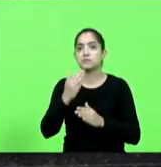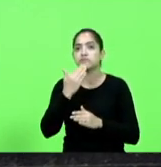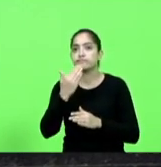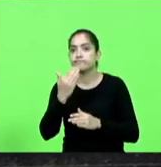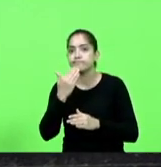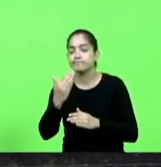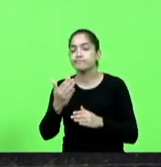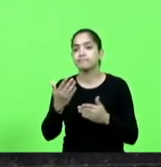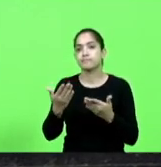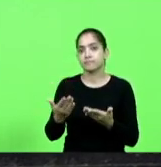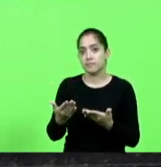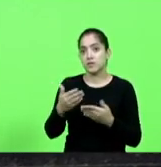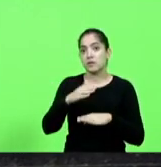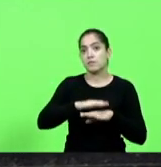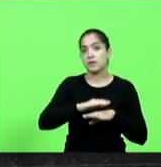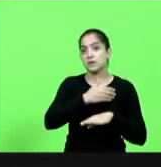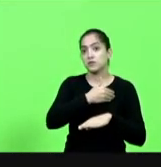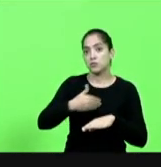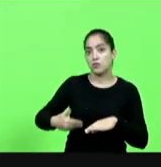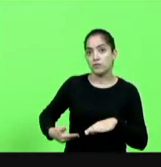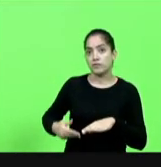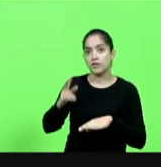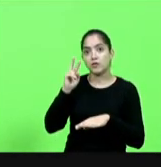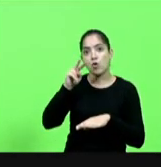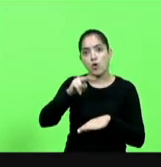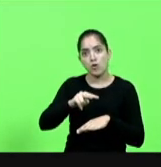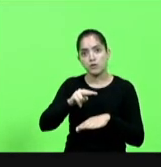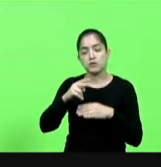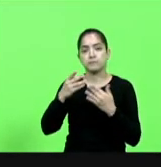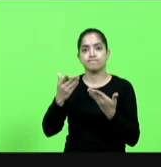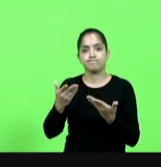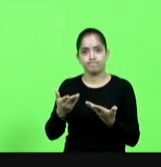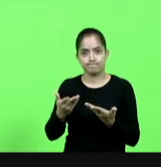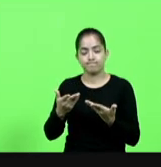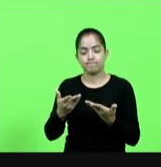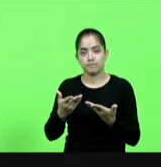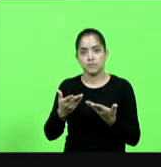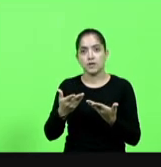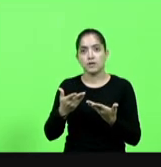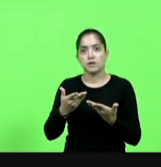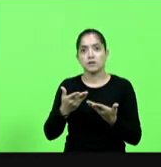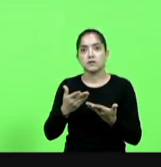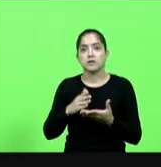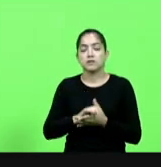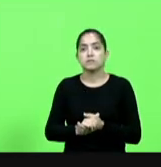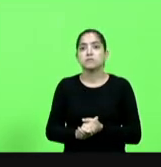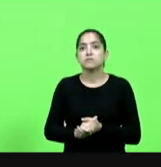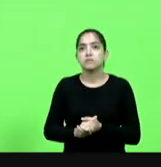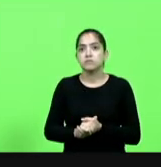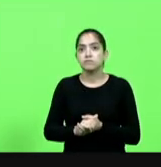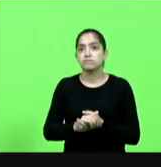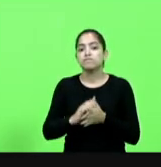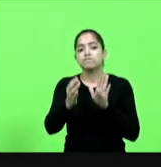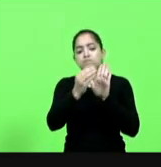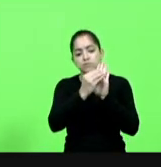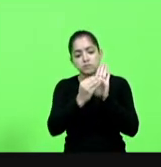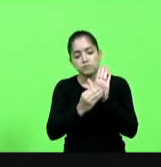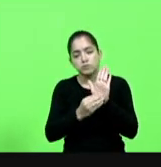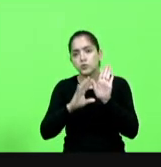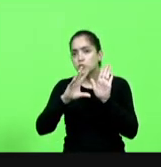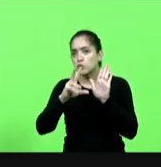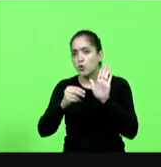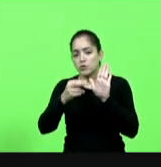para que o governo do estado olhe com atenção esse quadro uma vez que eles preenchem os